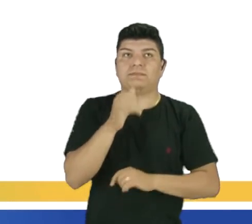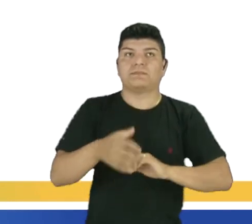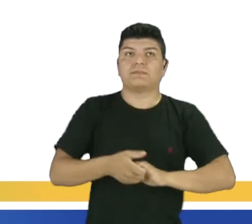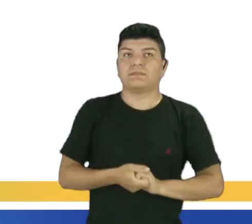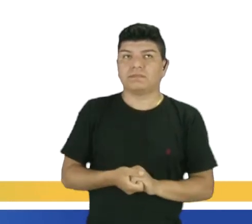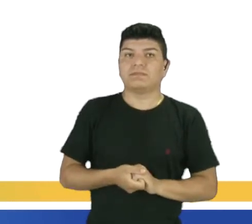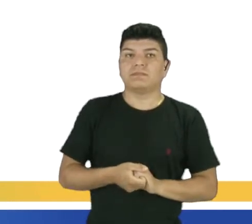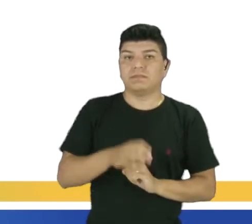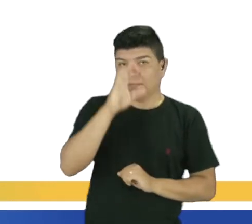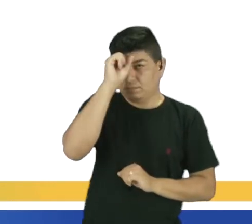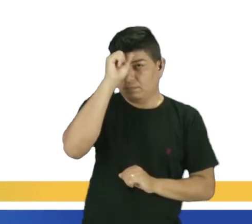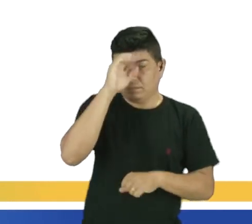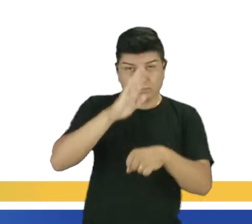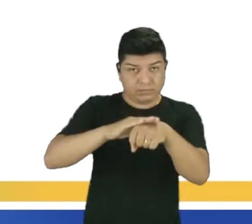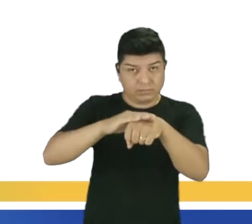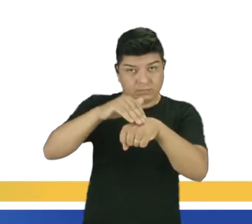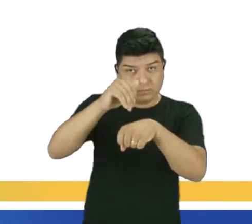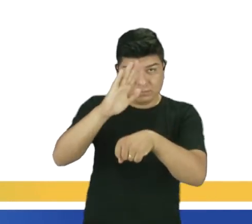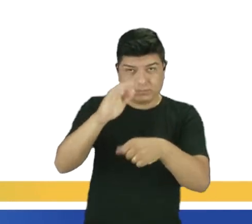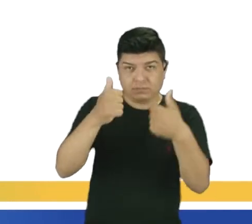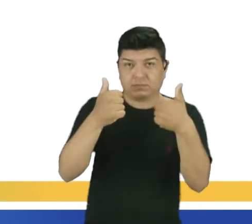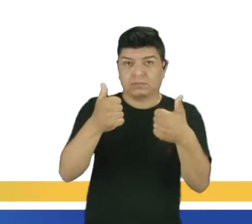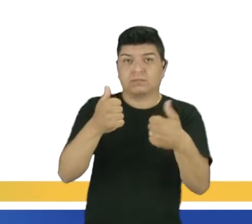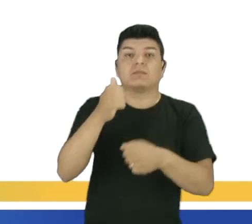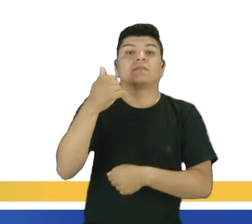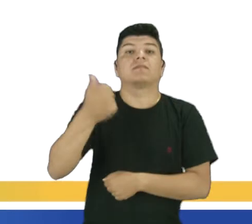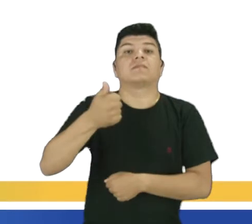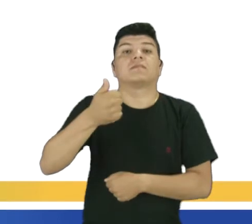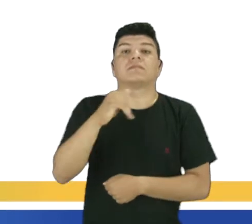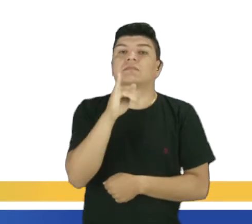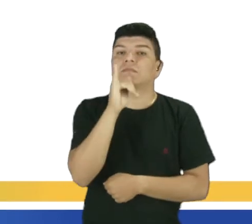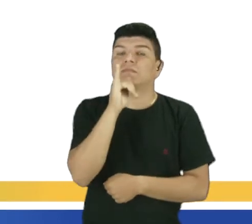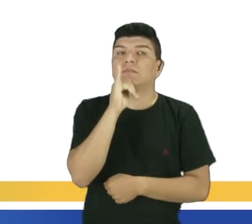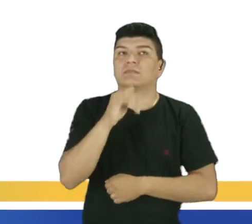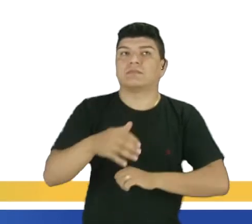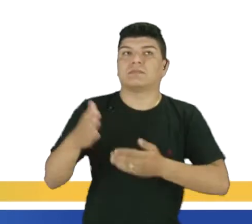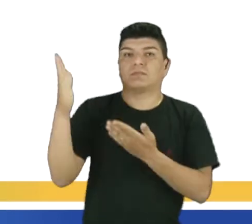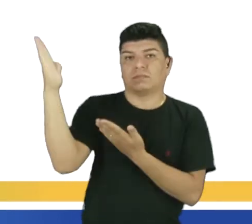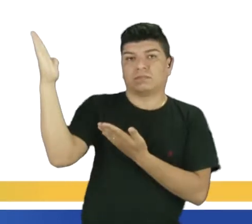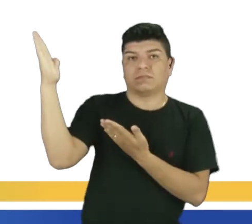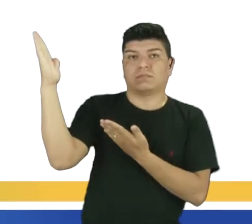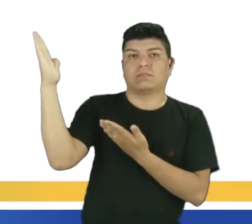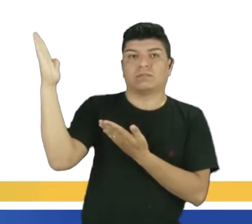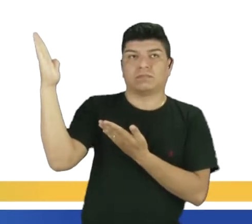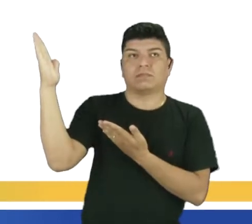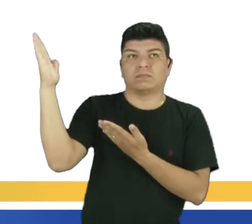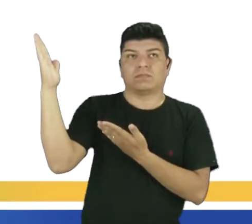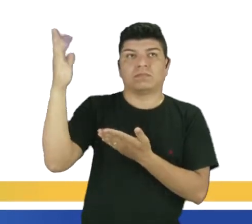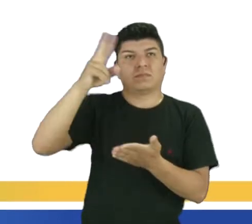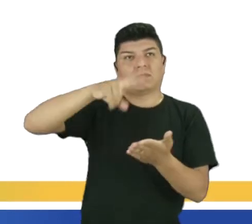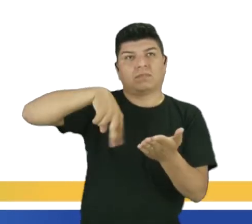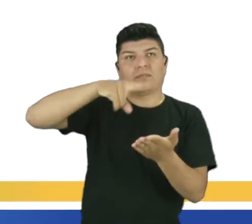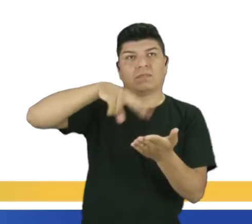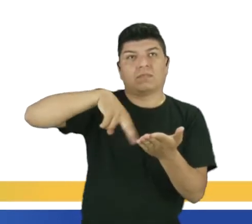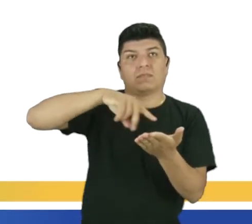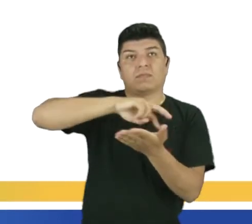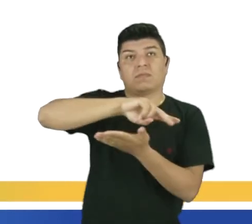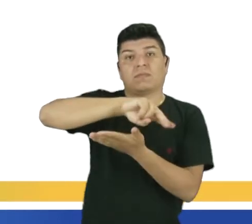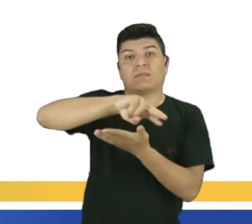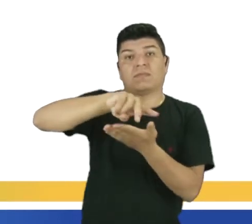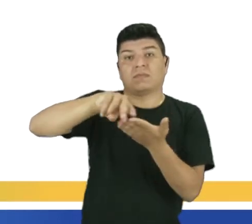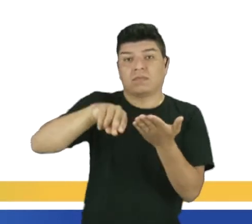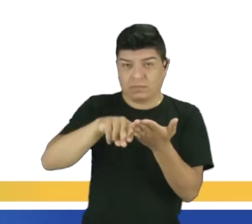ficar sabendo um pouco mais do que são conjunções. Primeiro exemplo, tem aí, li muitas vezes a